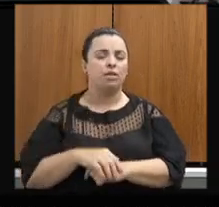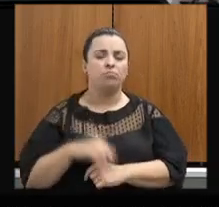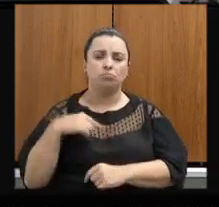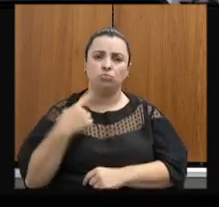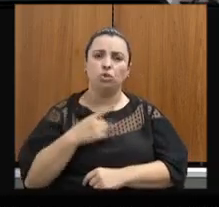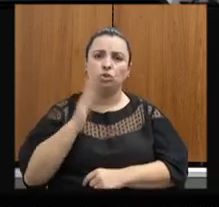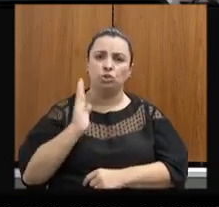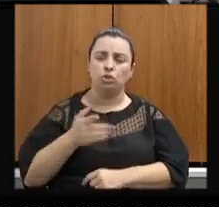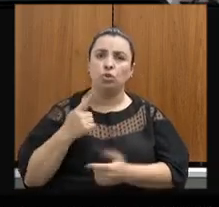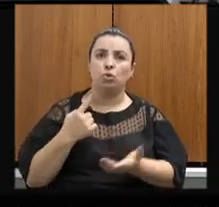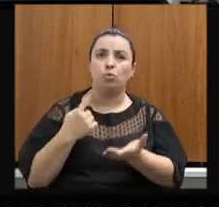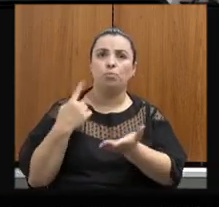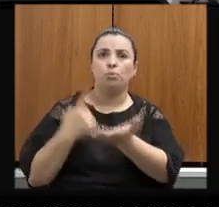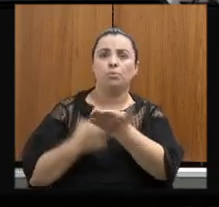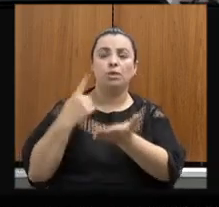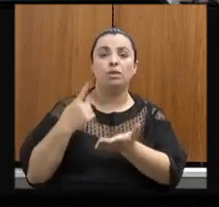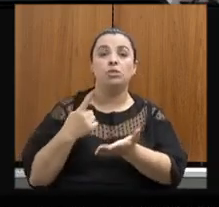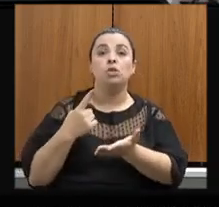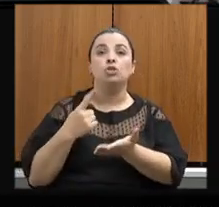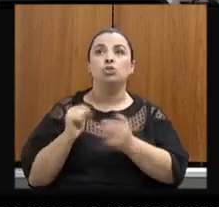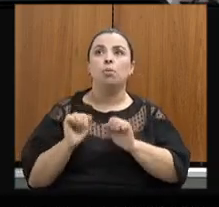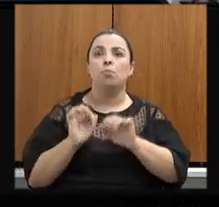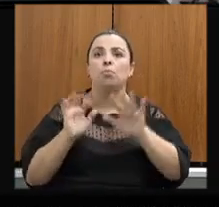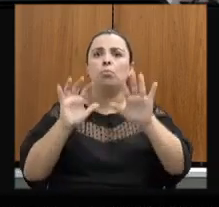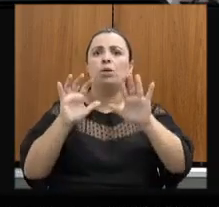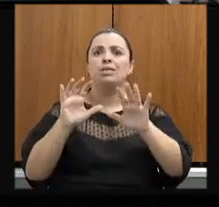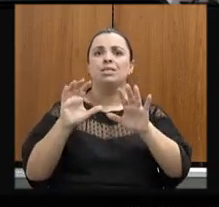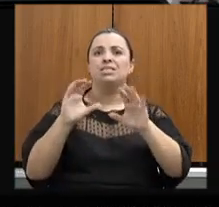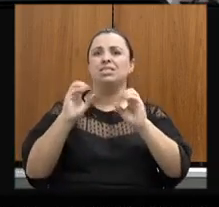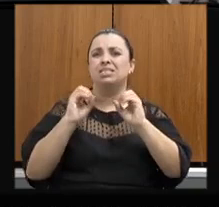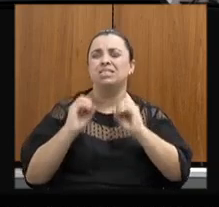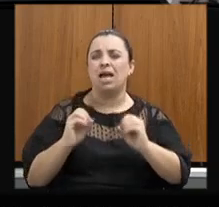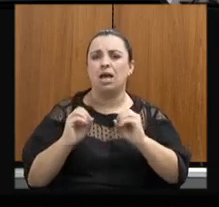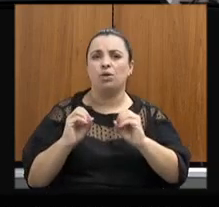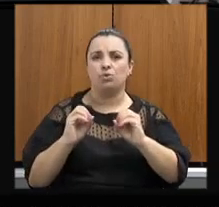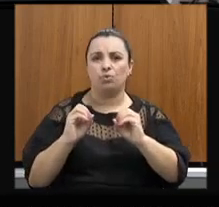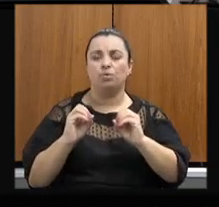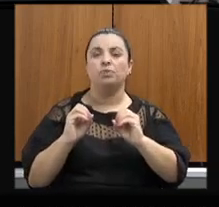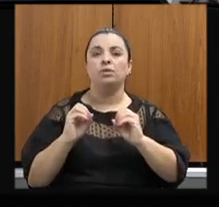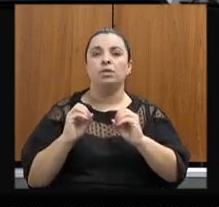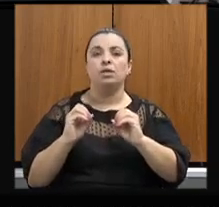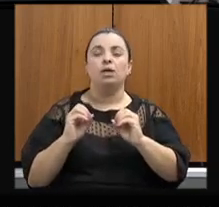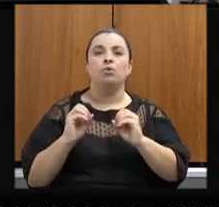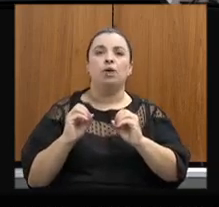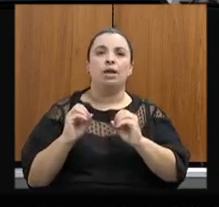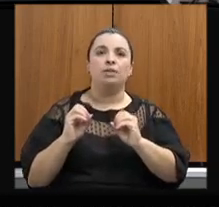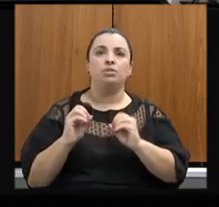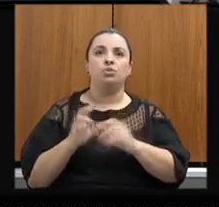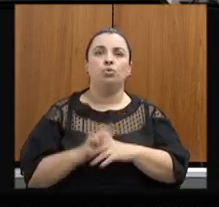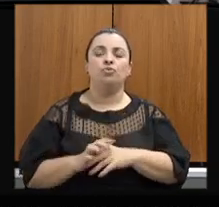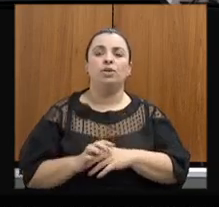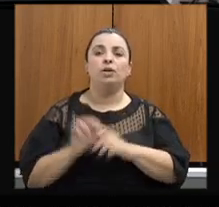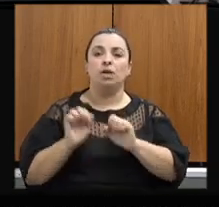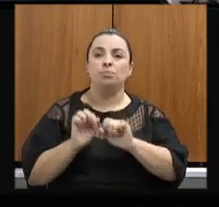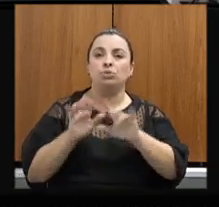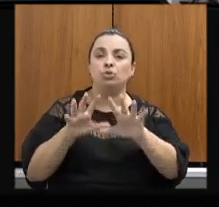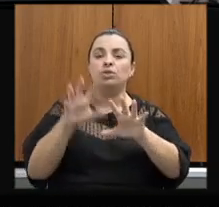a partir do compromisso de neutralização de gás de efeito estufa entre emissões e capturas até 2050,